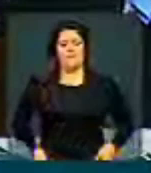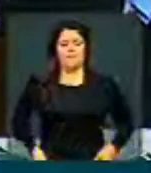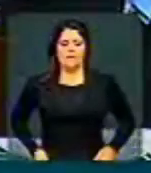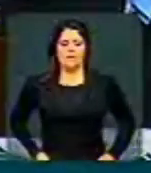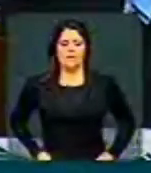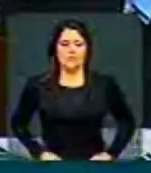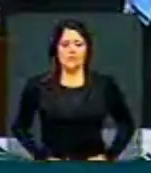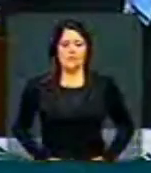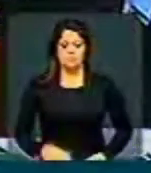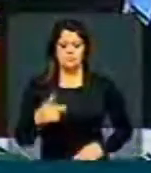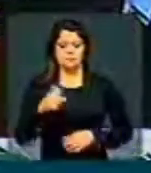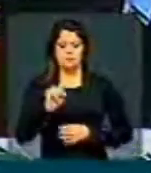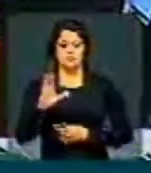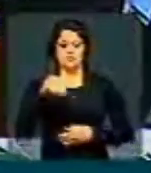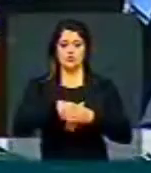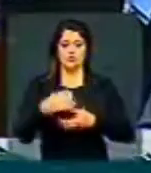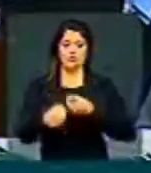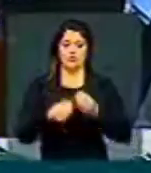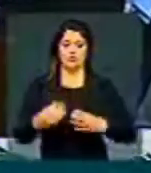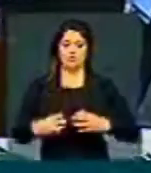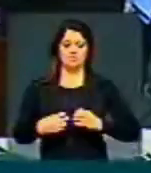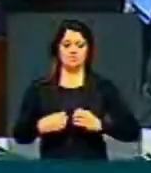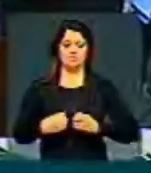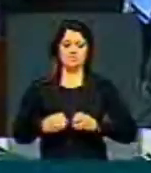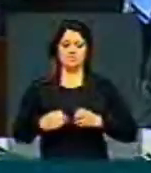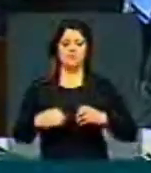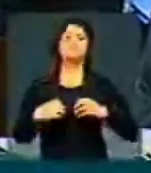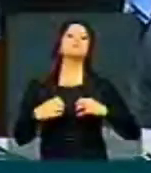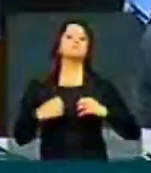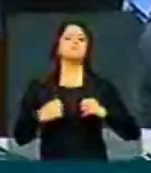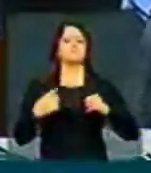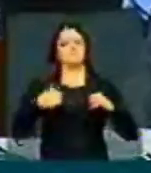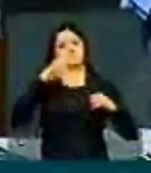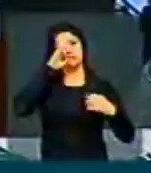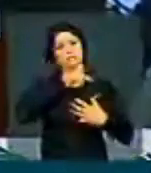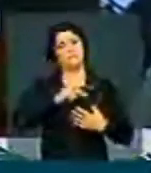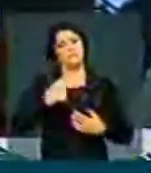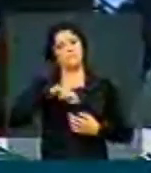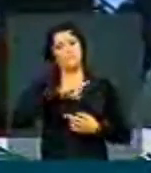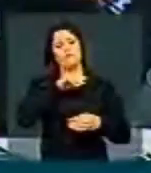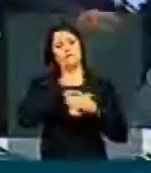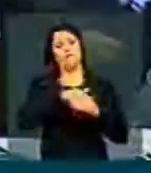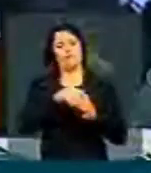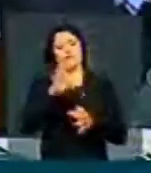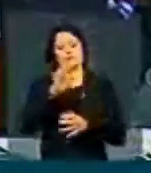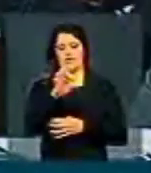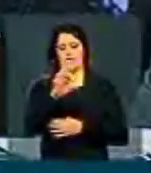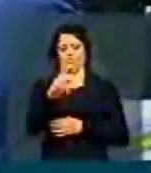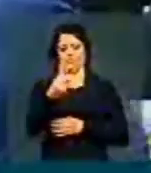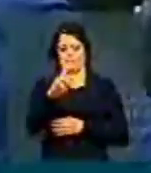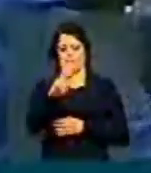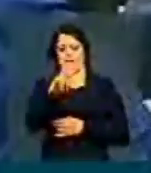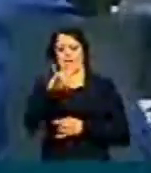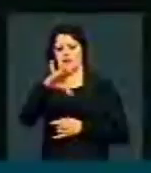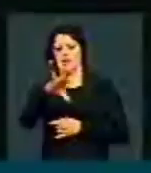PSC, como voto? Senhor presidente, nós também, como defendemos a votação do fator previdenciário, nós encaminhamos a